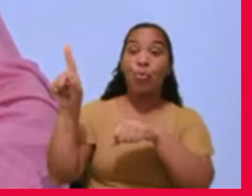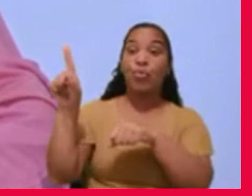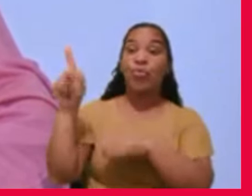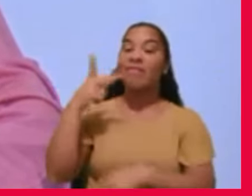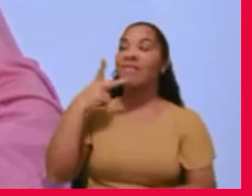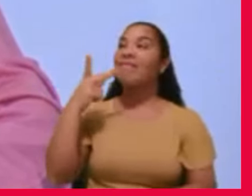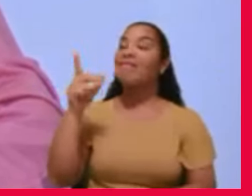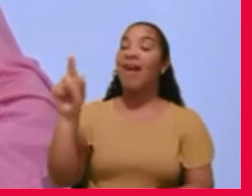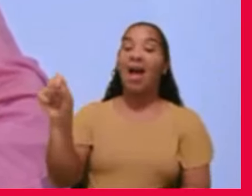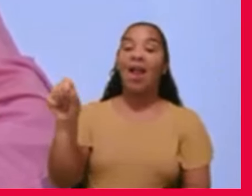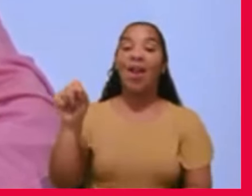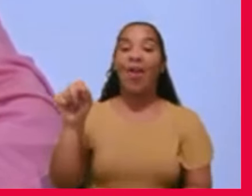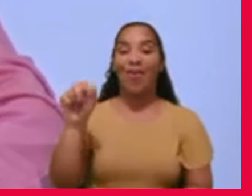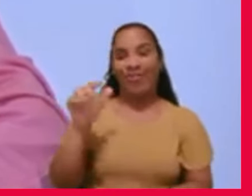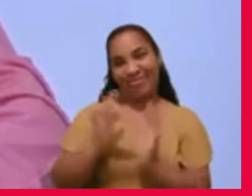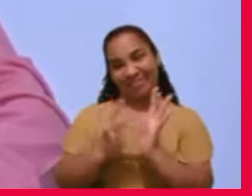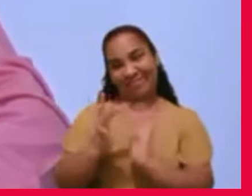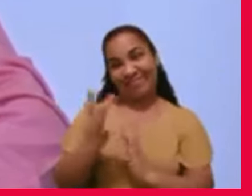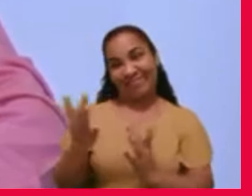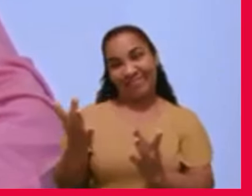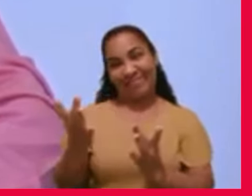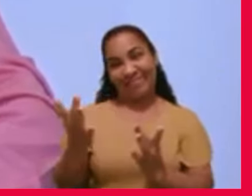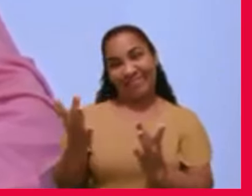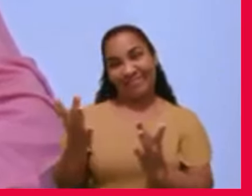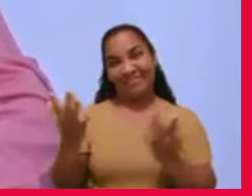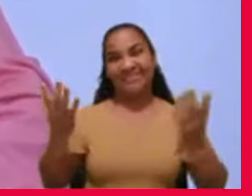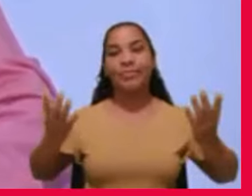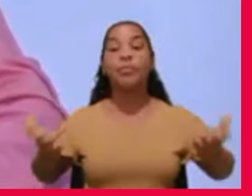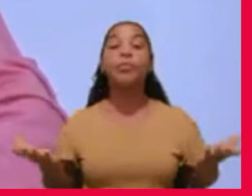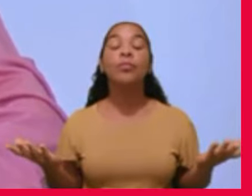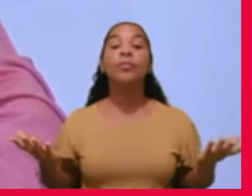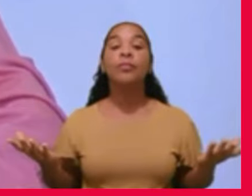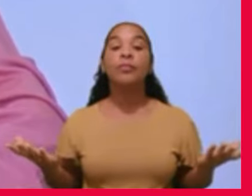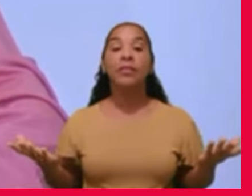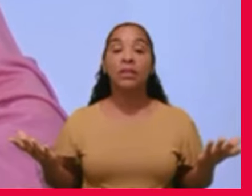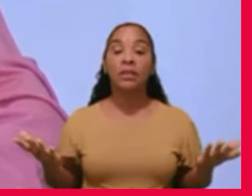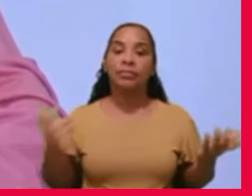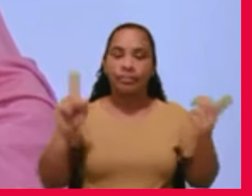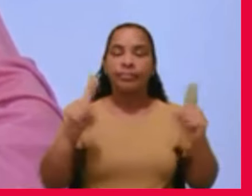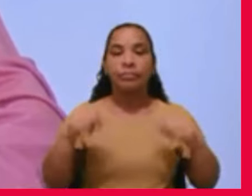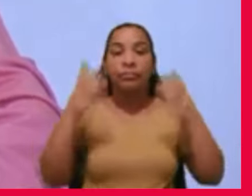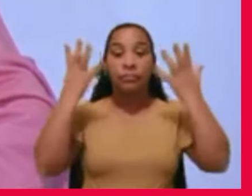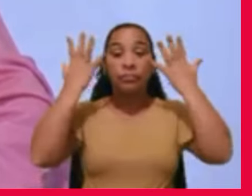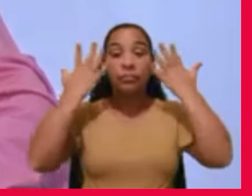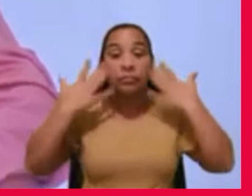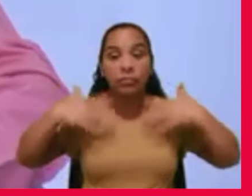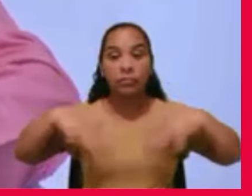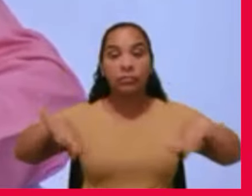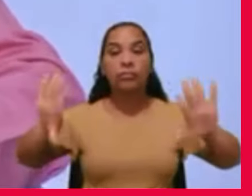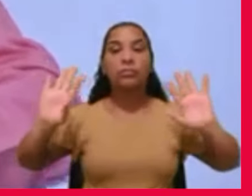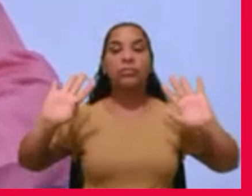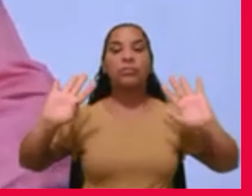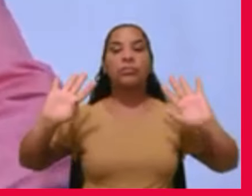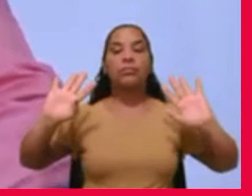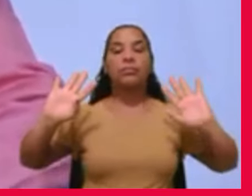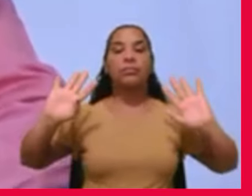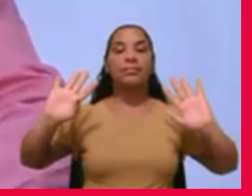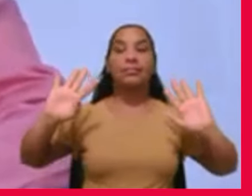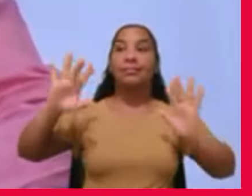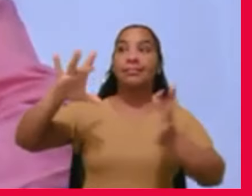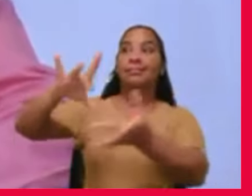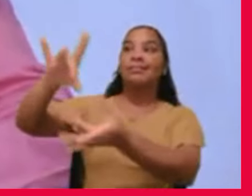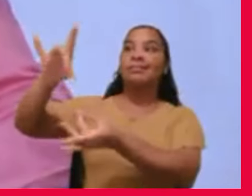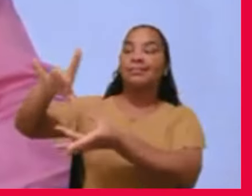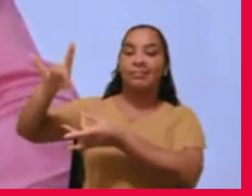irmão. E, dessa forma, é natural que a divindade haja estabelecido